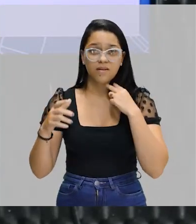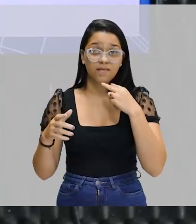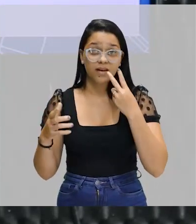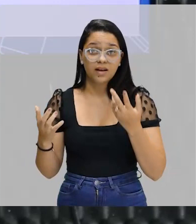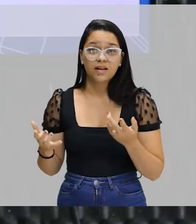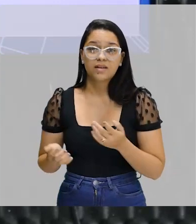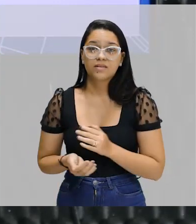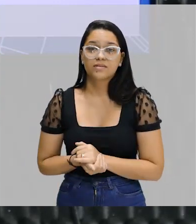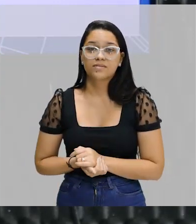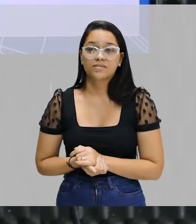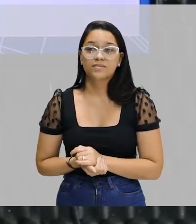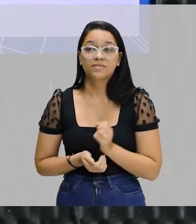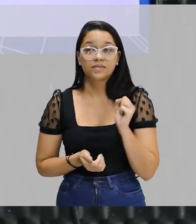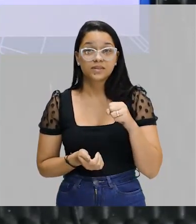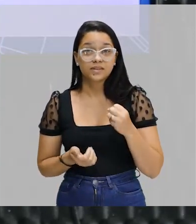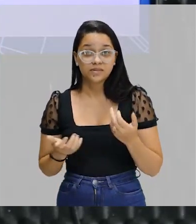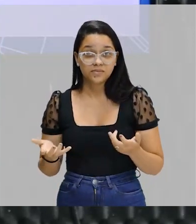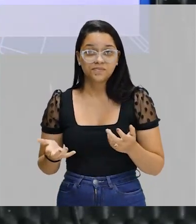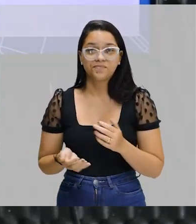Hein? Hein?